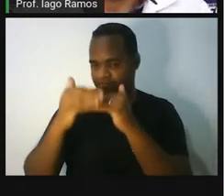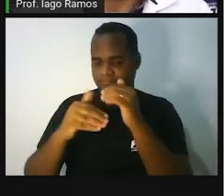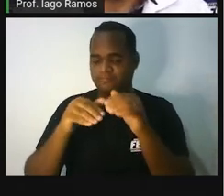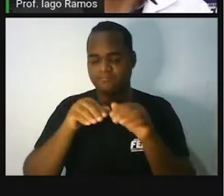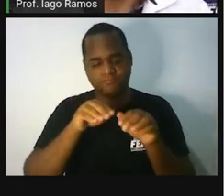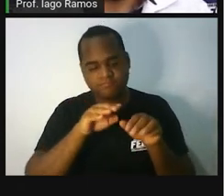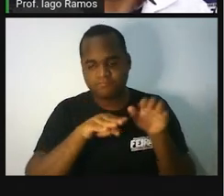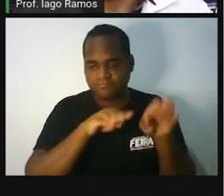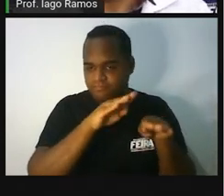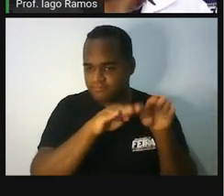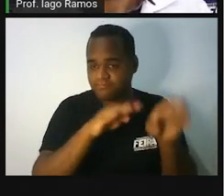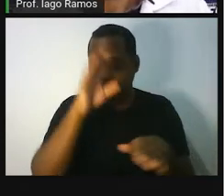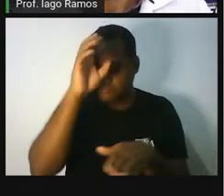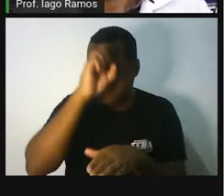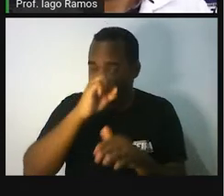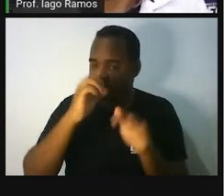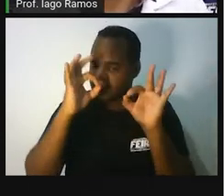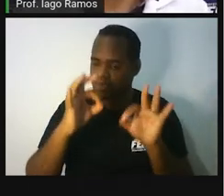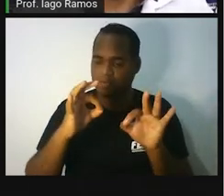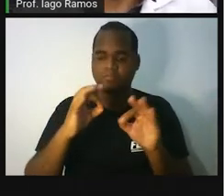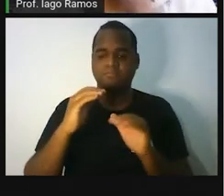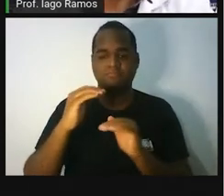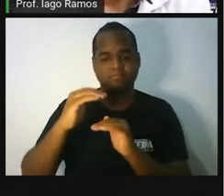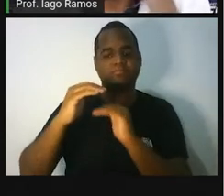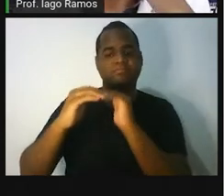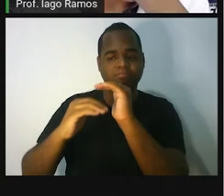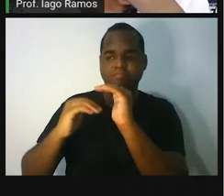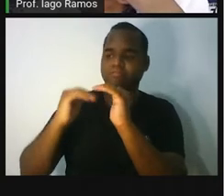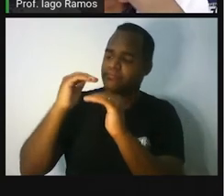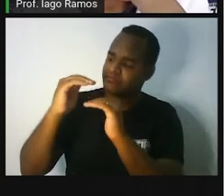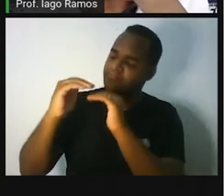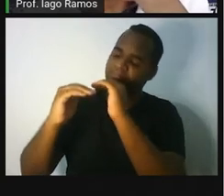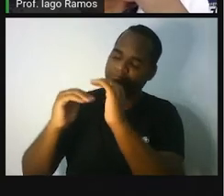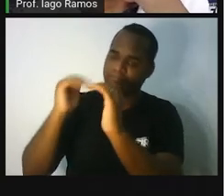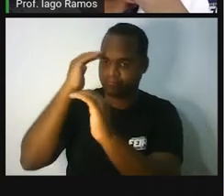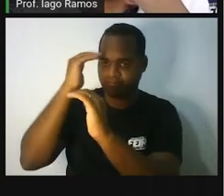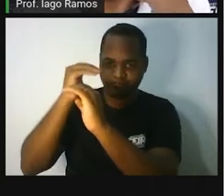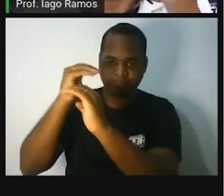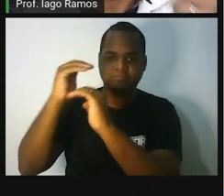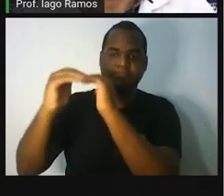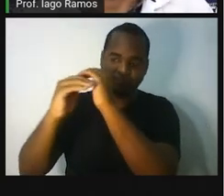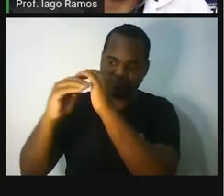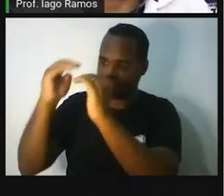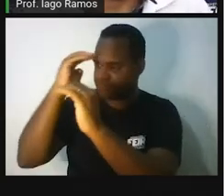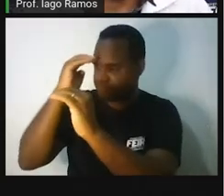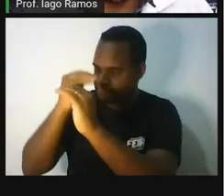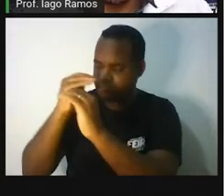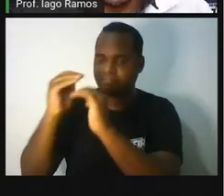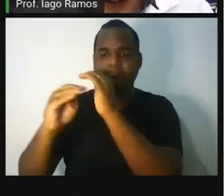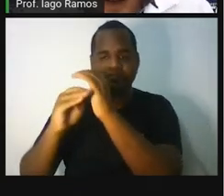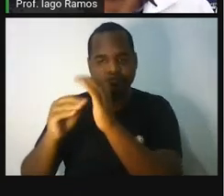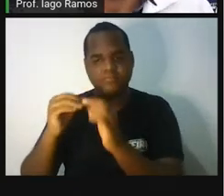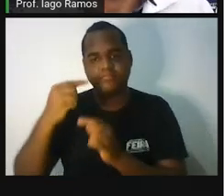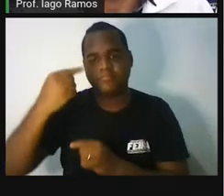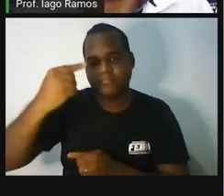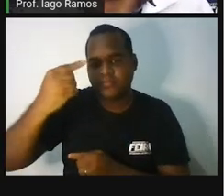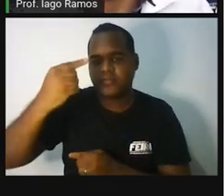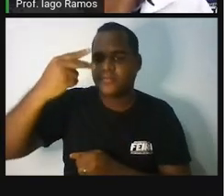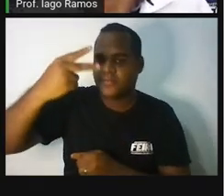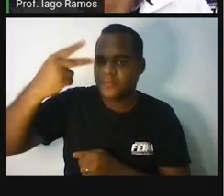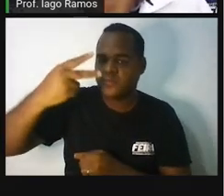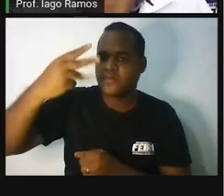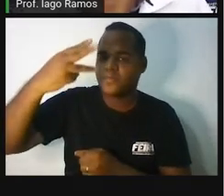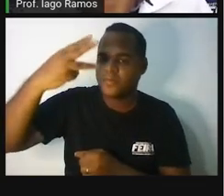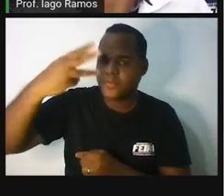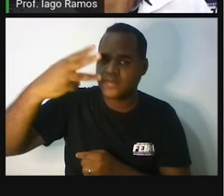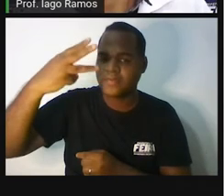ordem. Tem 4 passos e a gente vai seguir esses passos obedecendo a ordem. Passa o 1 primeiro, depois o